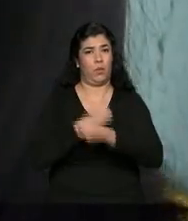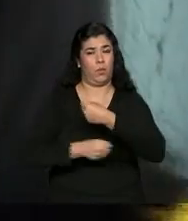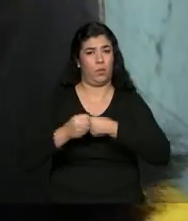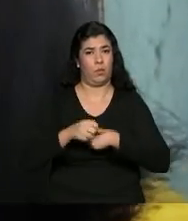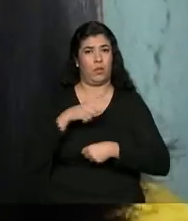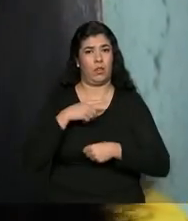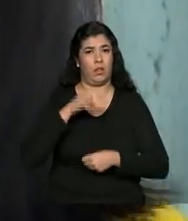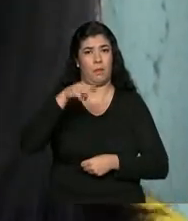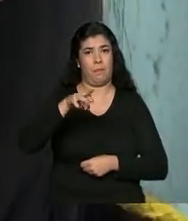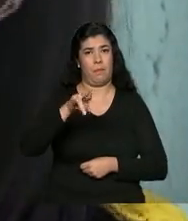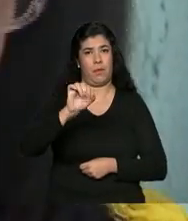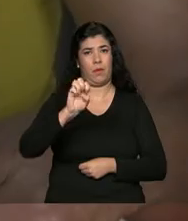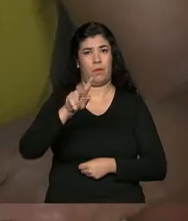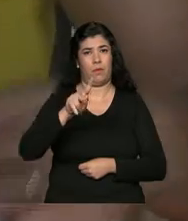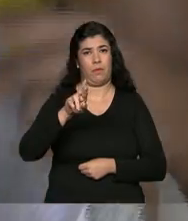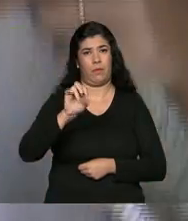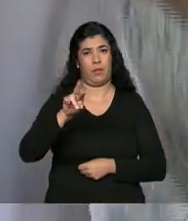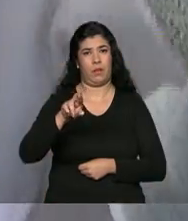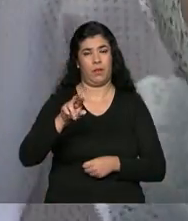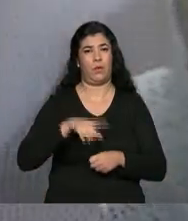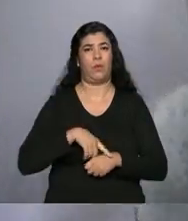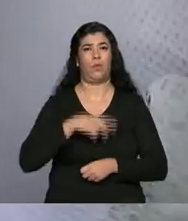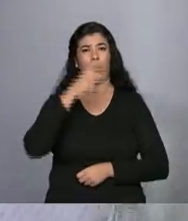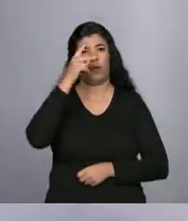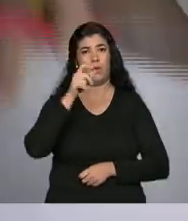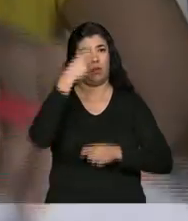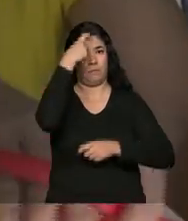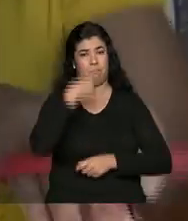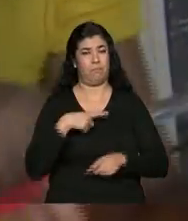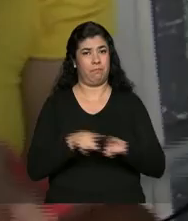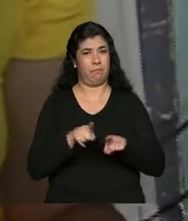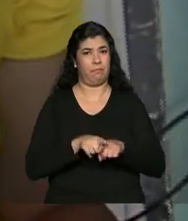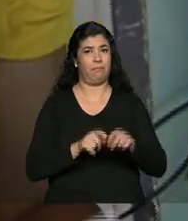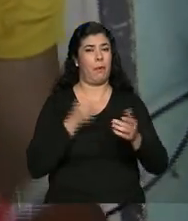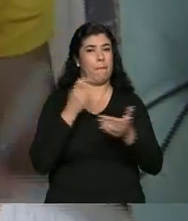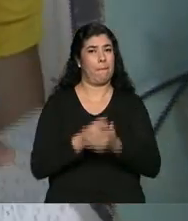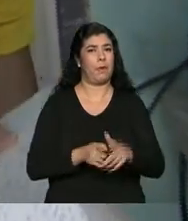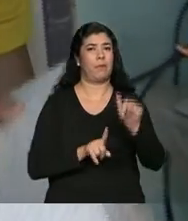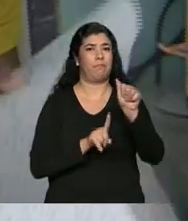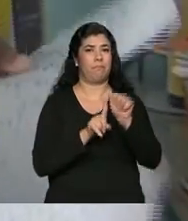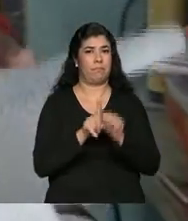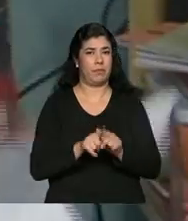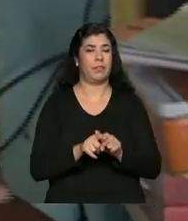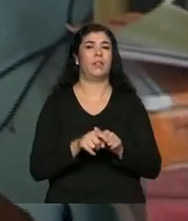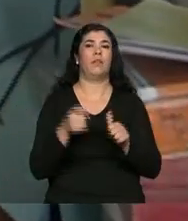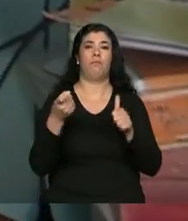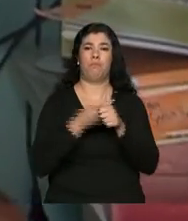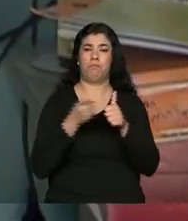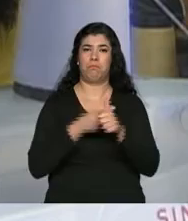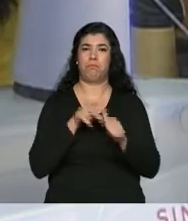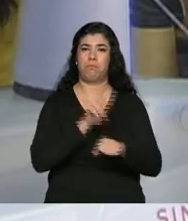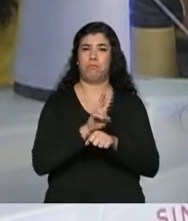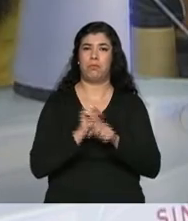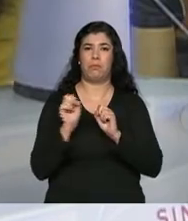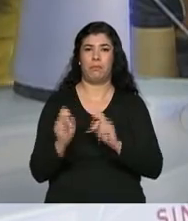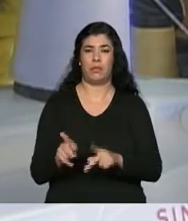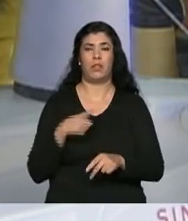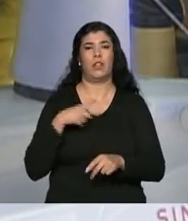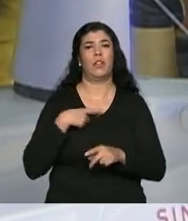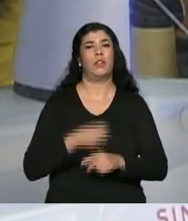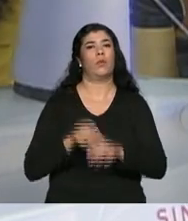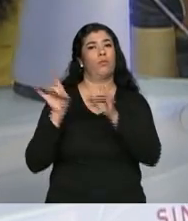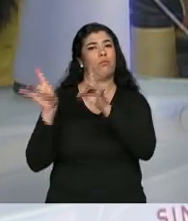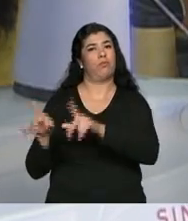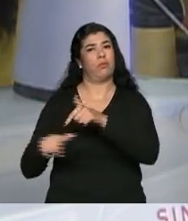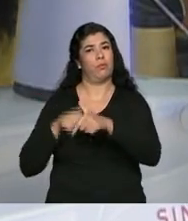microempreendedora individual e faz pagamentos mensais para garantir a cobertura da Previdência Social. Eu pude sair do meu